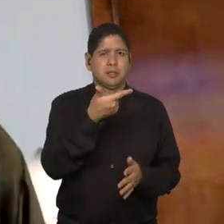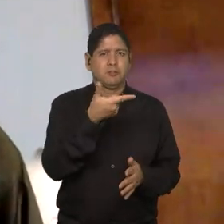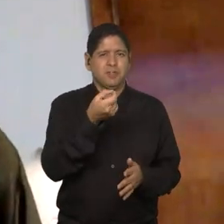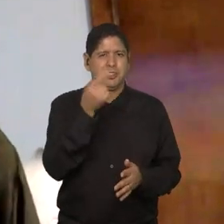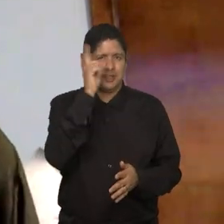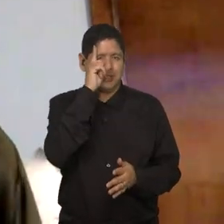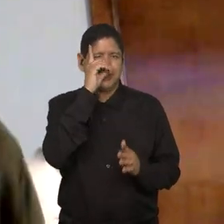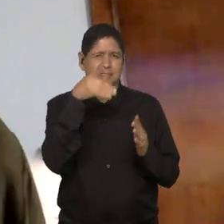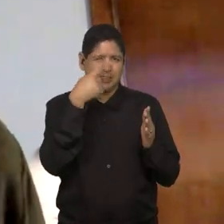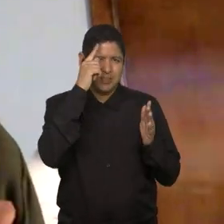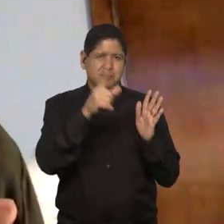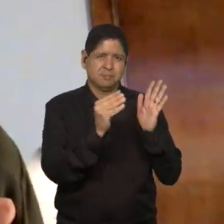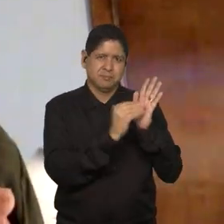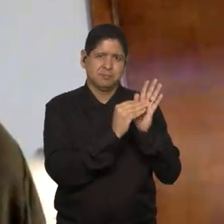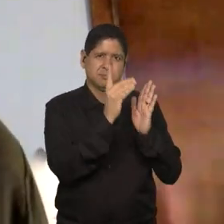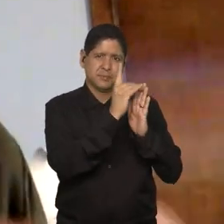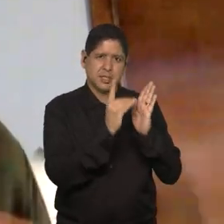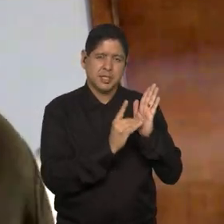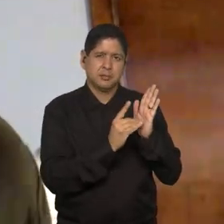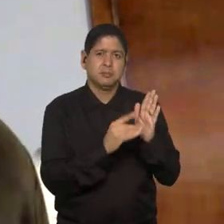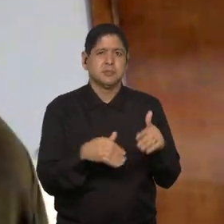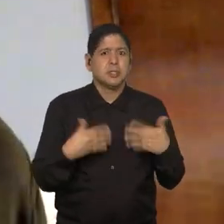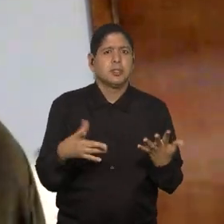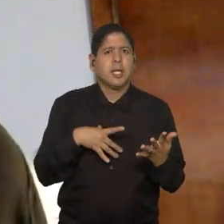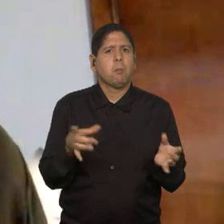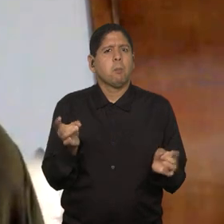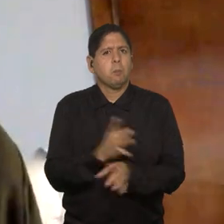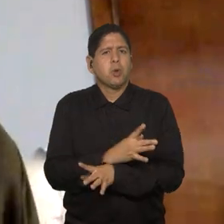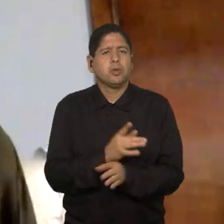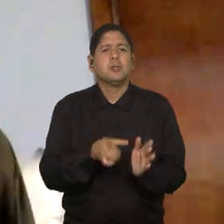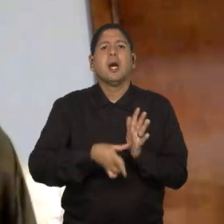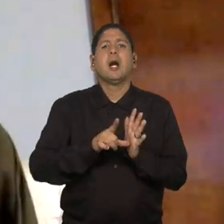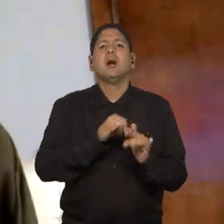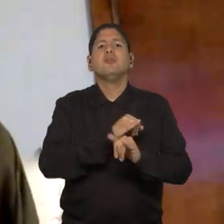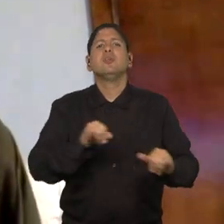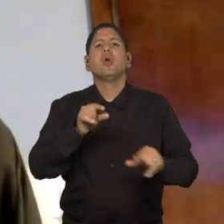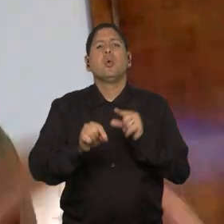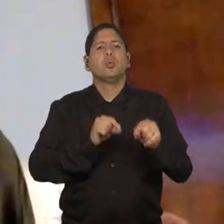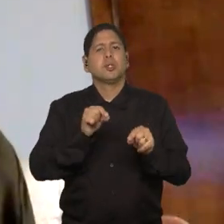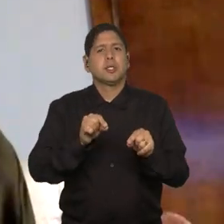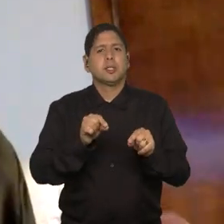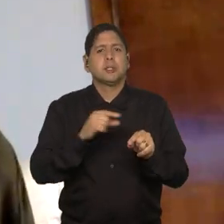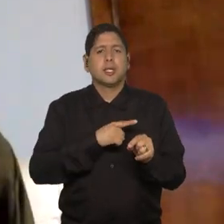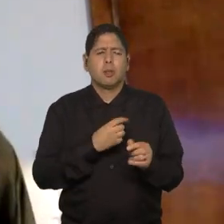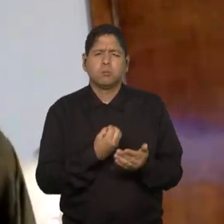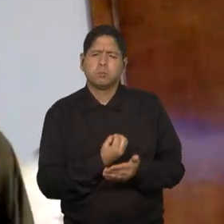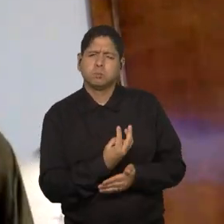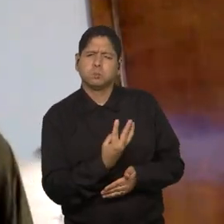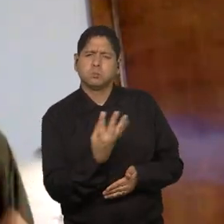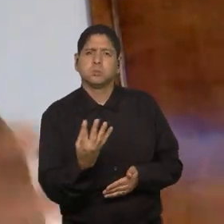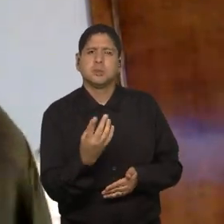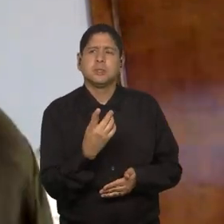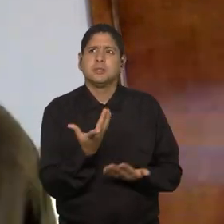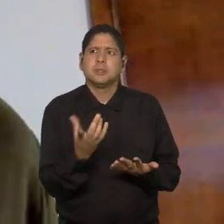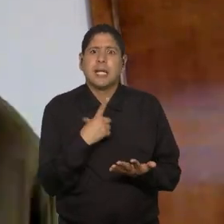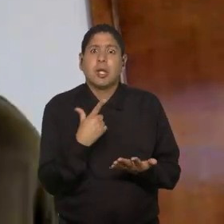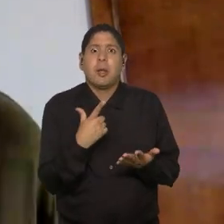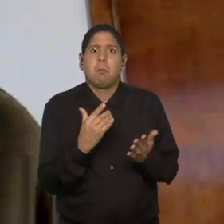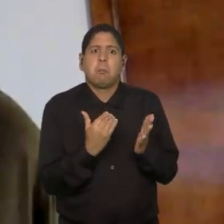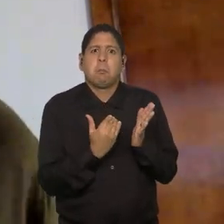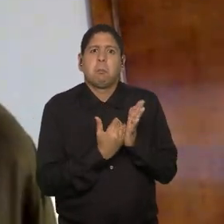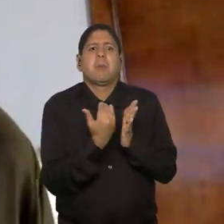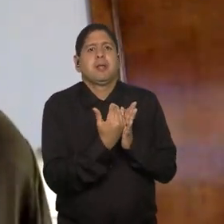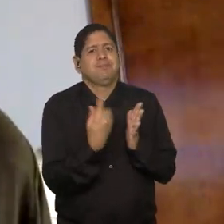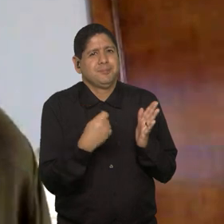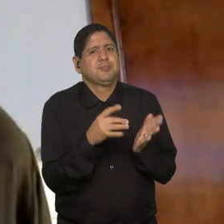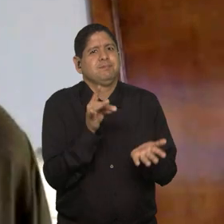colocou no decreto. E já temos, né, uma prévia de que são números que não são números expressivos, que precisa